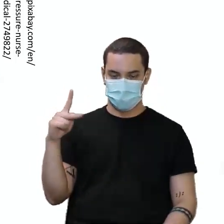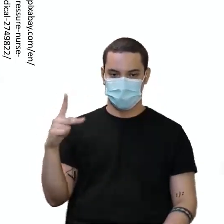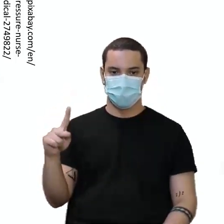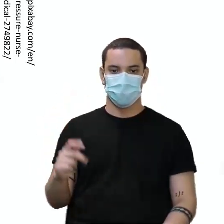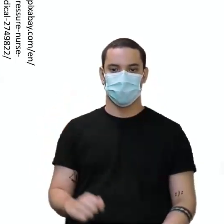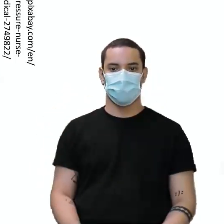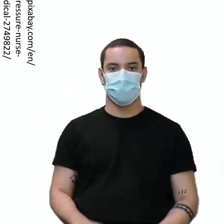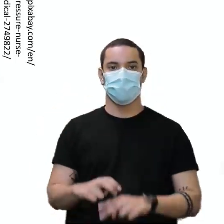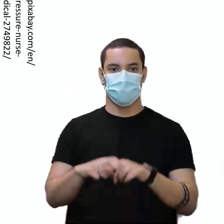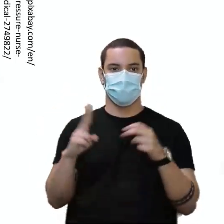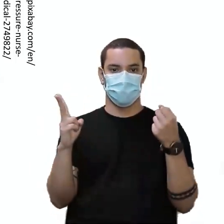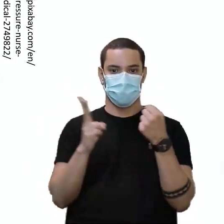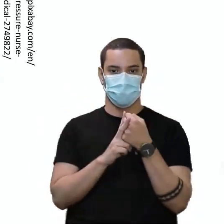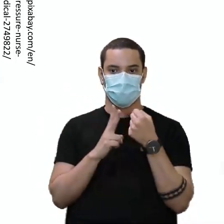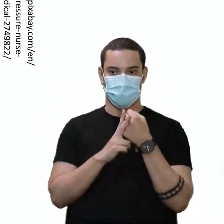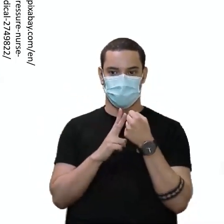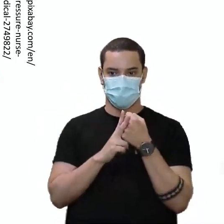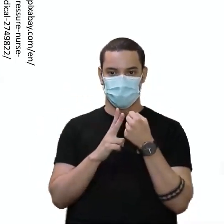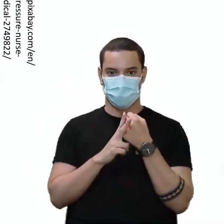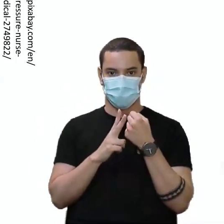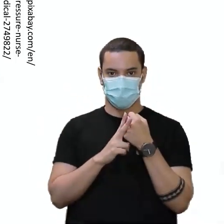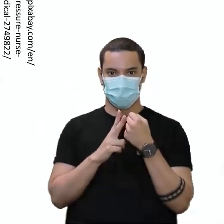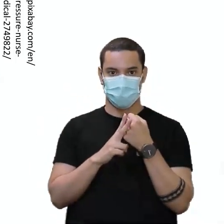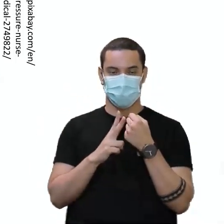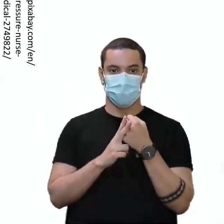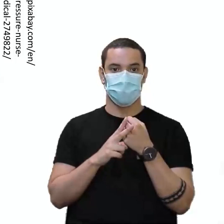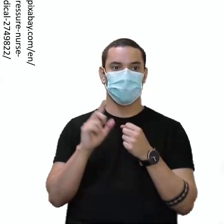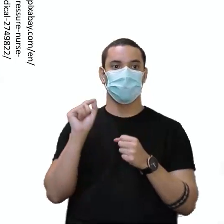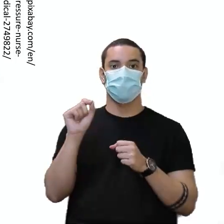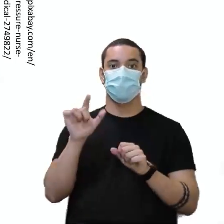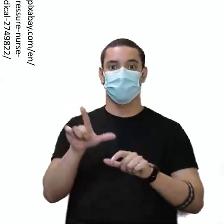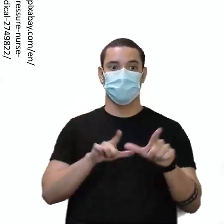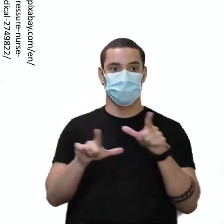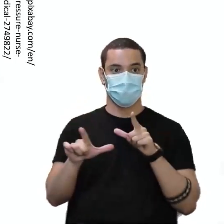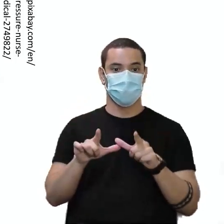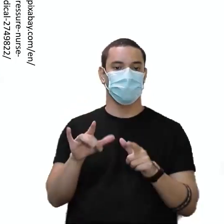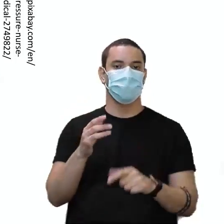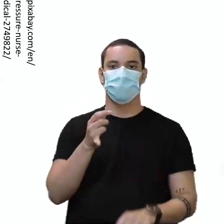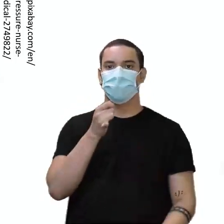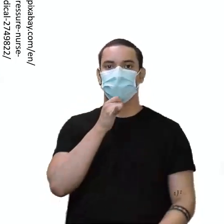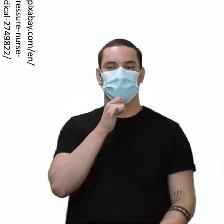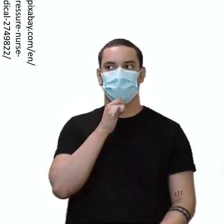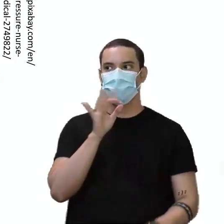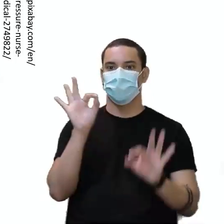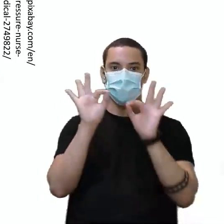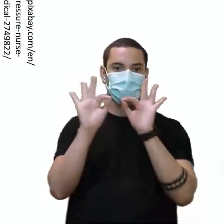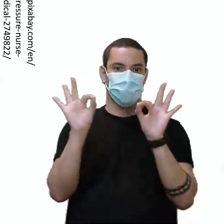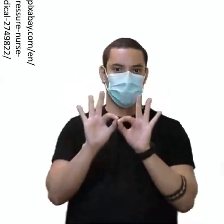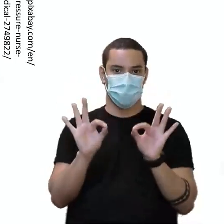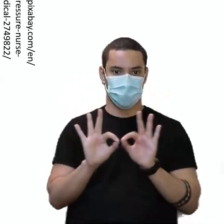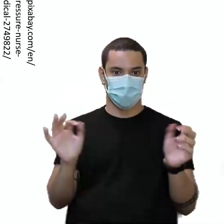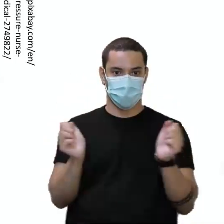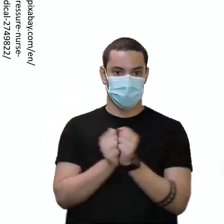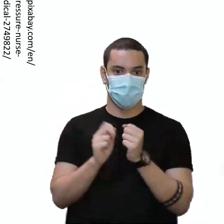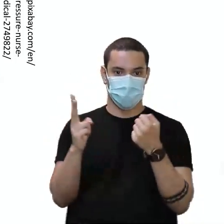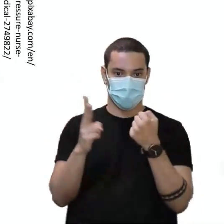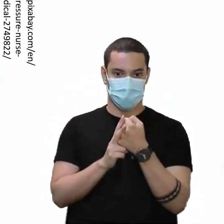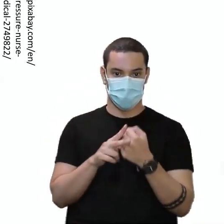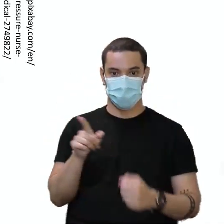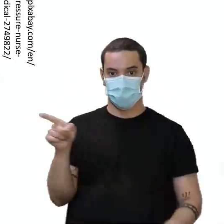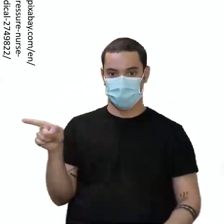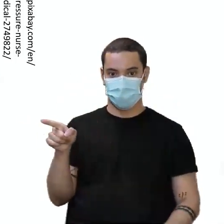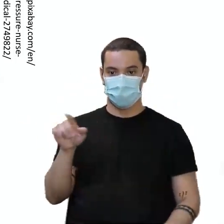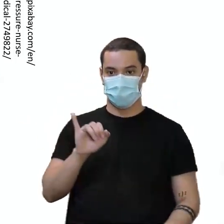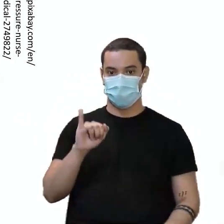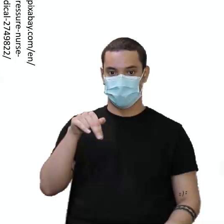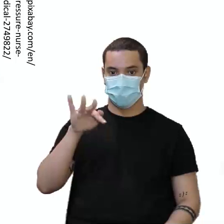resume é um verbo, tá? E aí ele vai trabalhar nas nossas frases como verbo. Aqui, por exemplo, ele está com muito